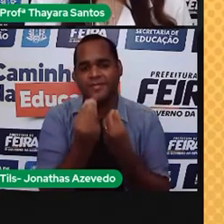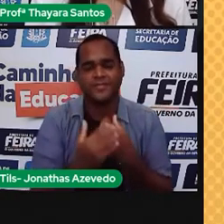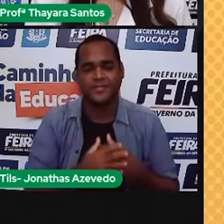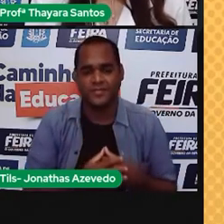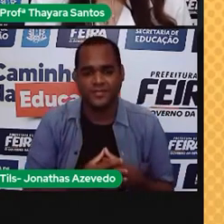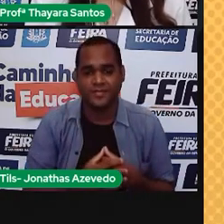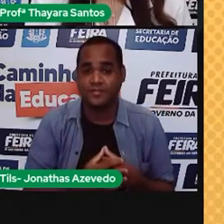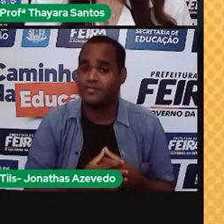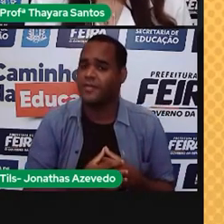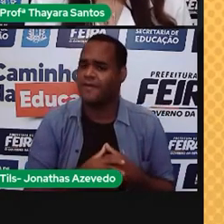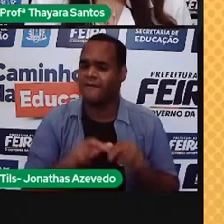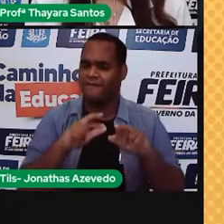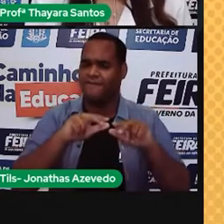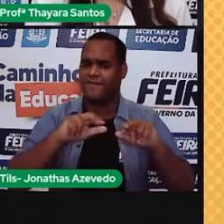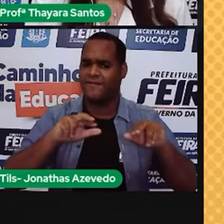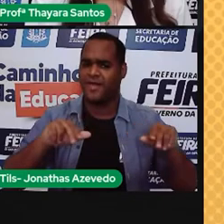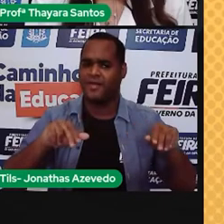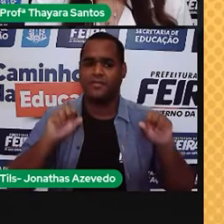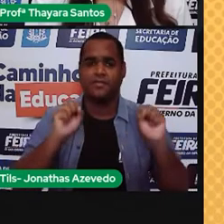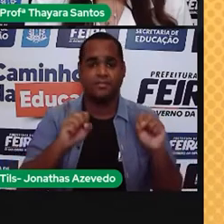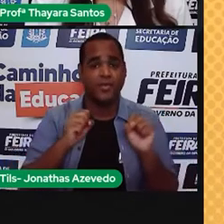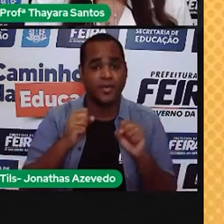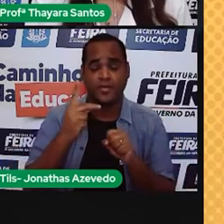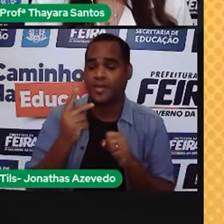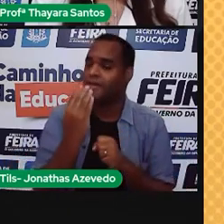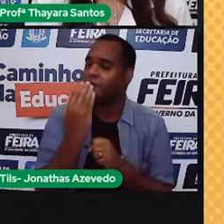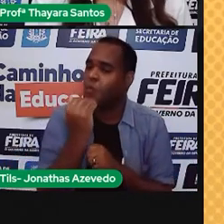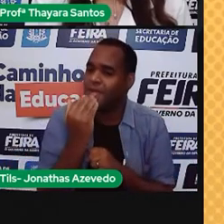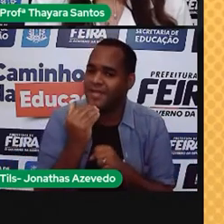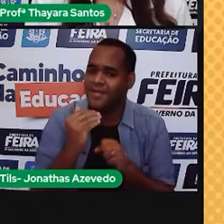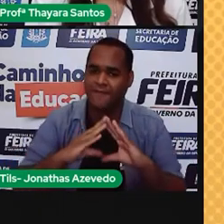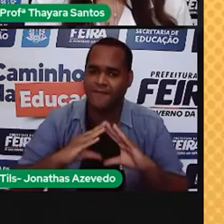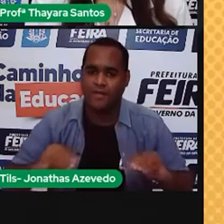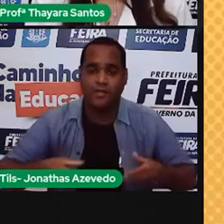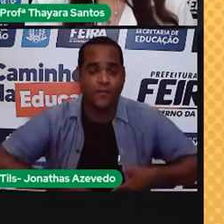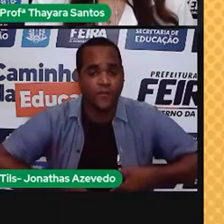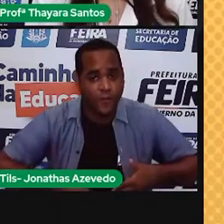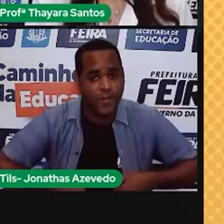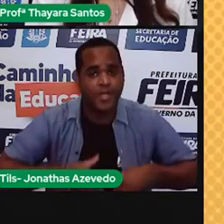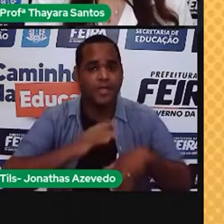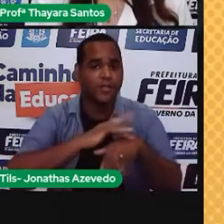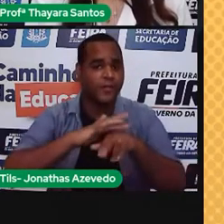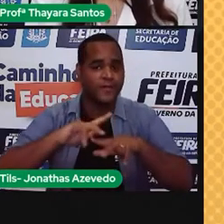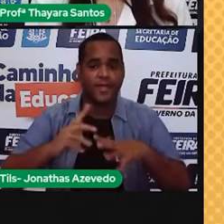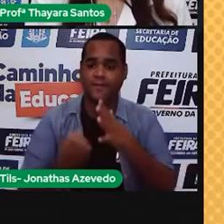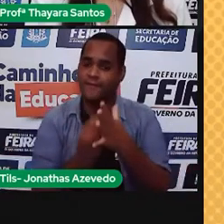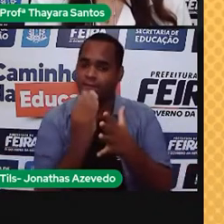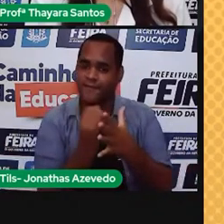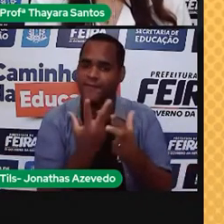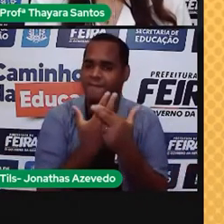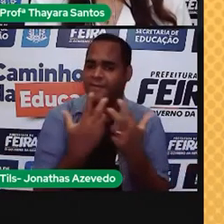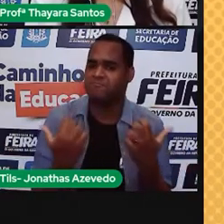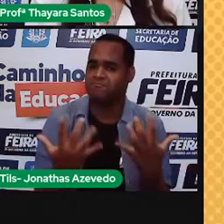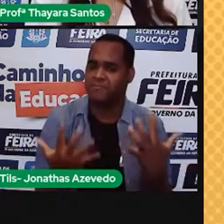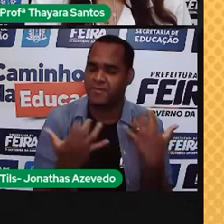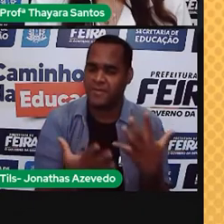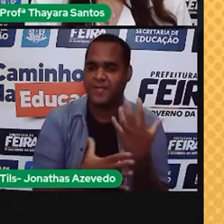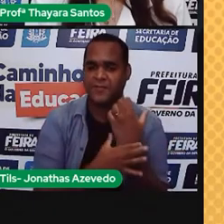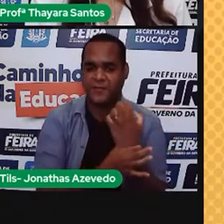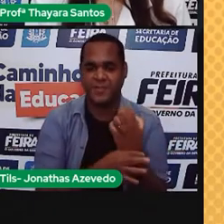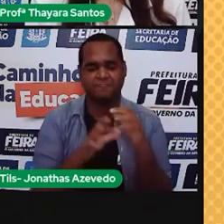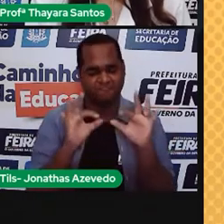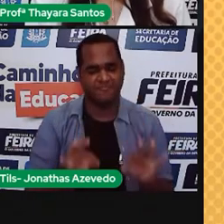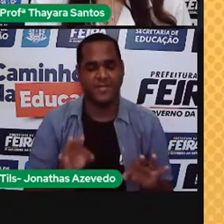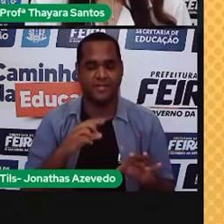Muita coisa! Pode combater a fome e doenças, produzir alimentos de forma mais segura, limpa e